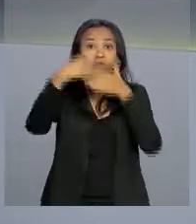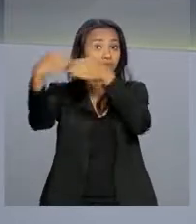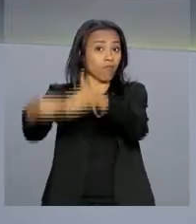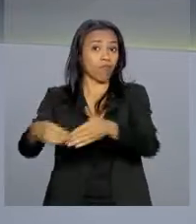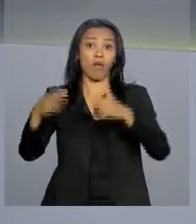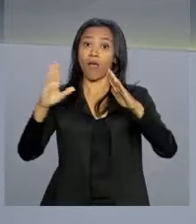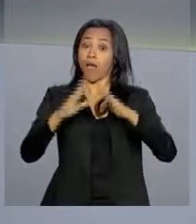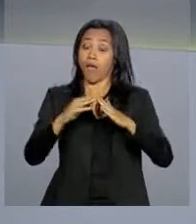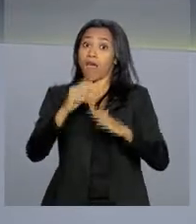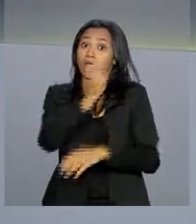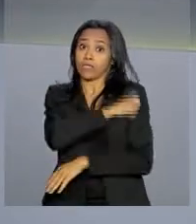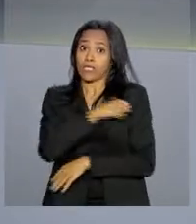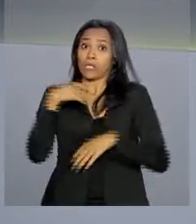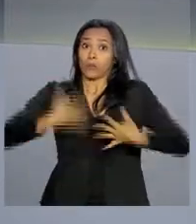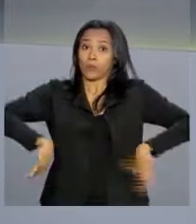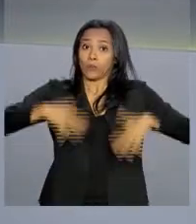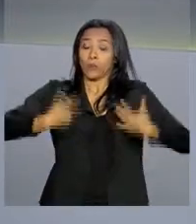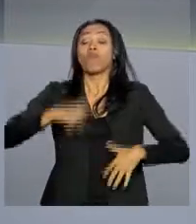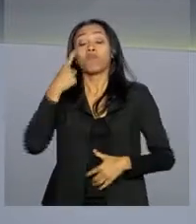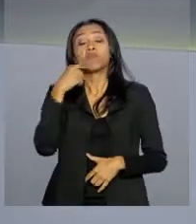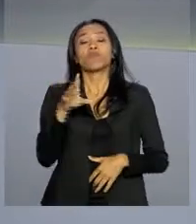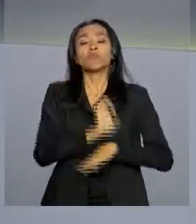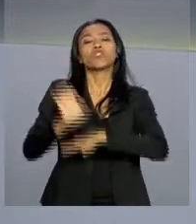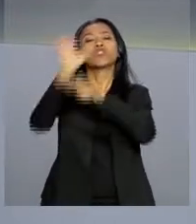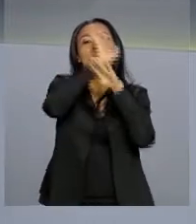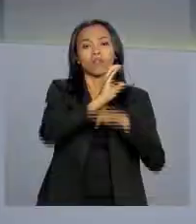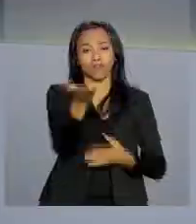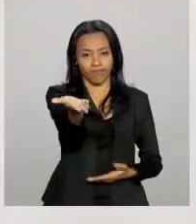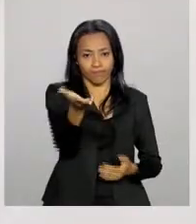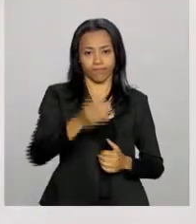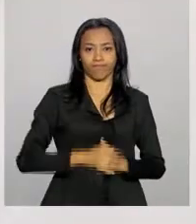Vamos ver como está a situação em alguns estados.